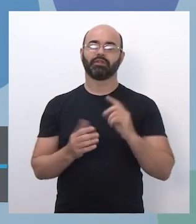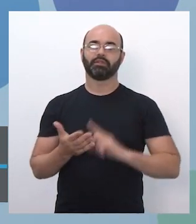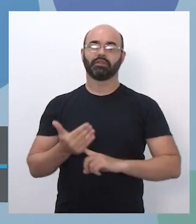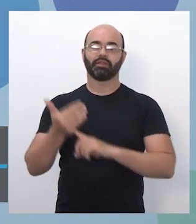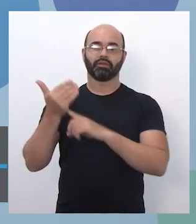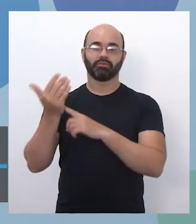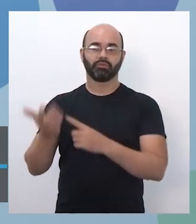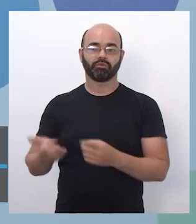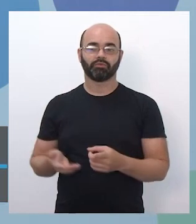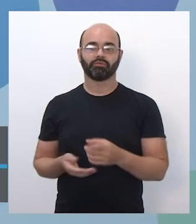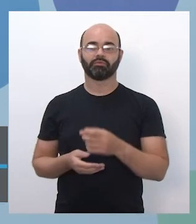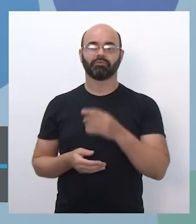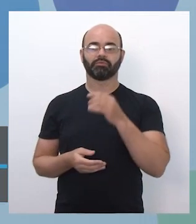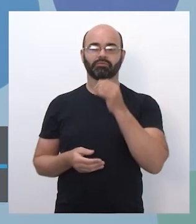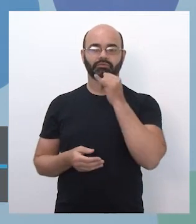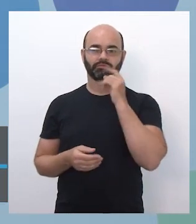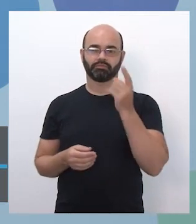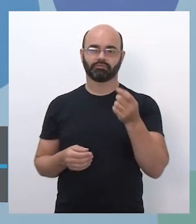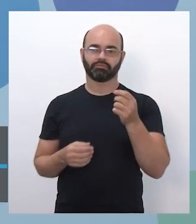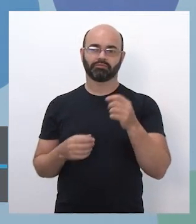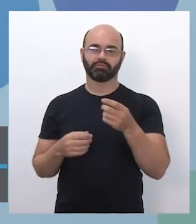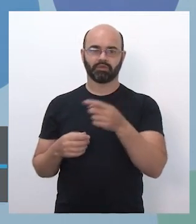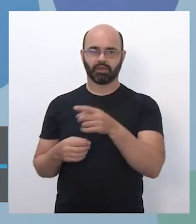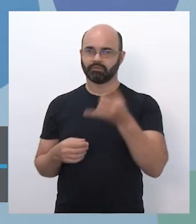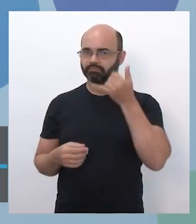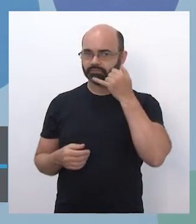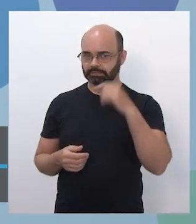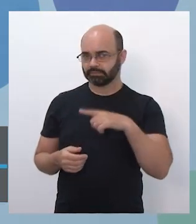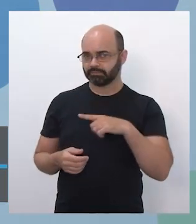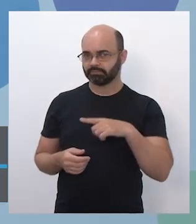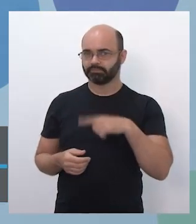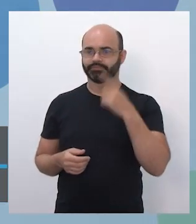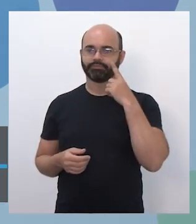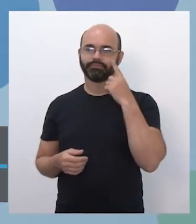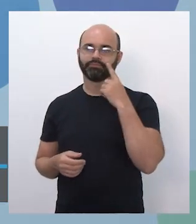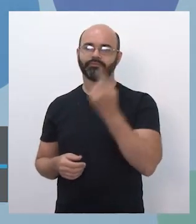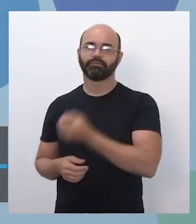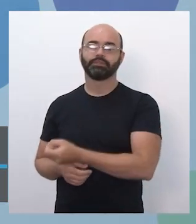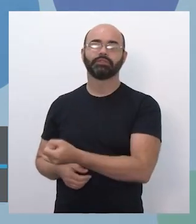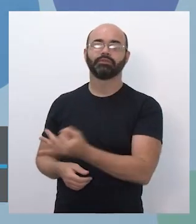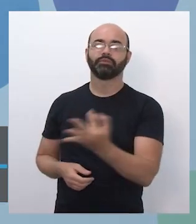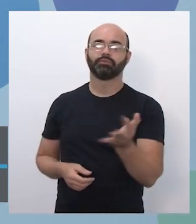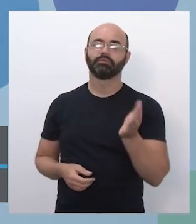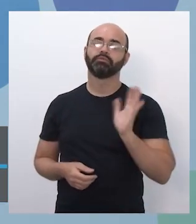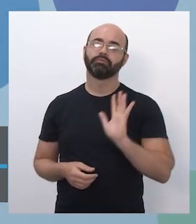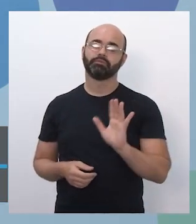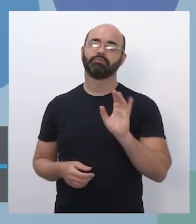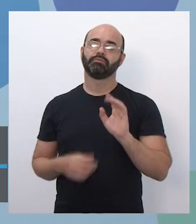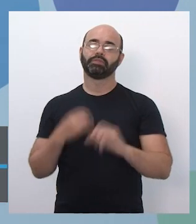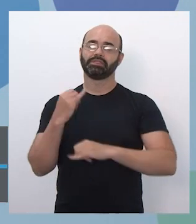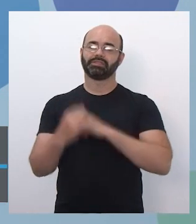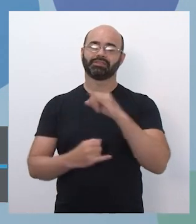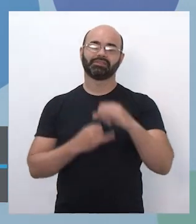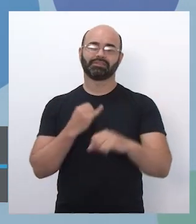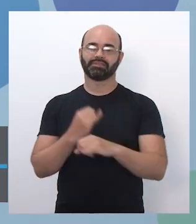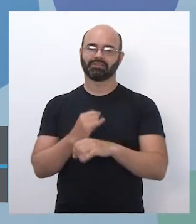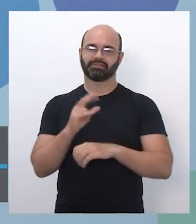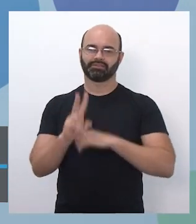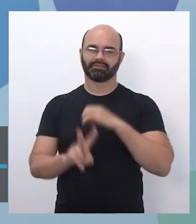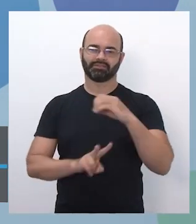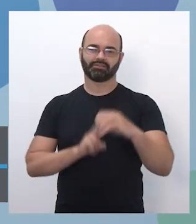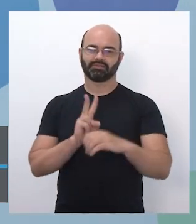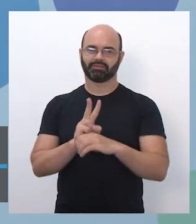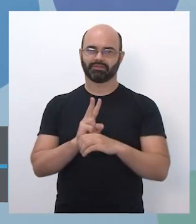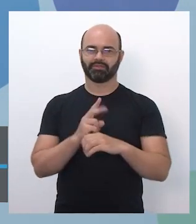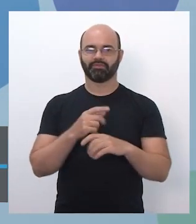estudantes, eles possuem aparelhos, possuem smartphones, mas eles não têm acesso à internet sustentável ao longo do